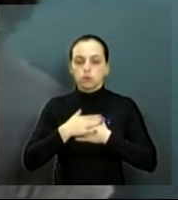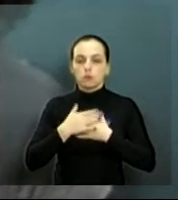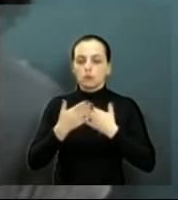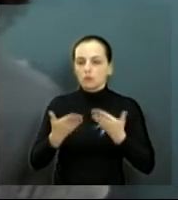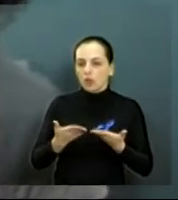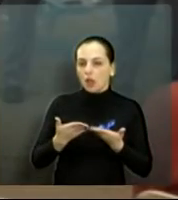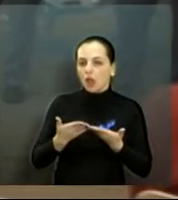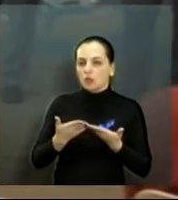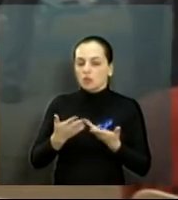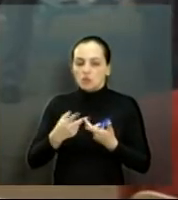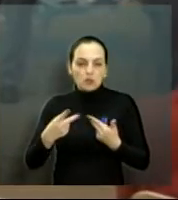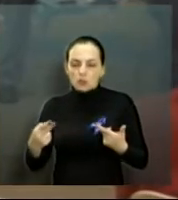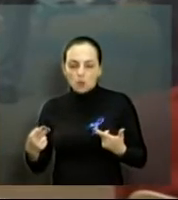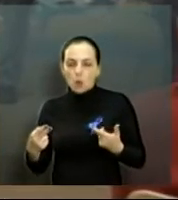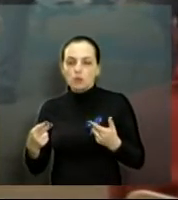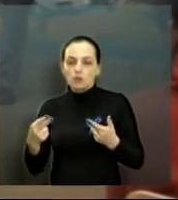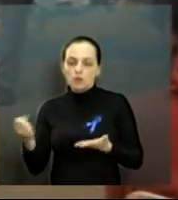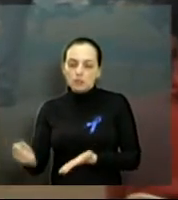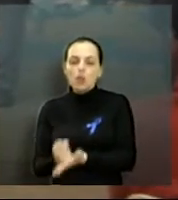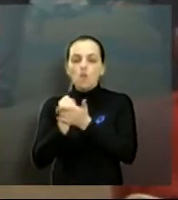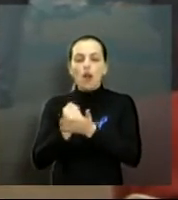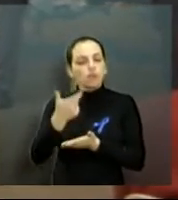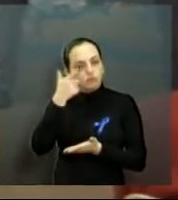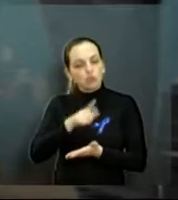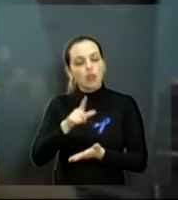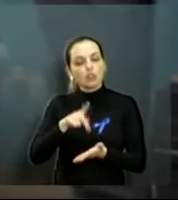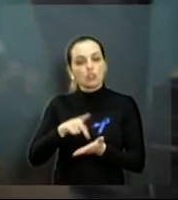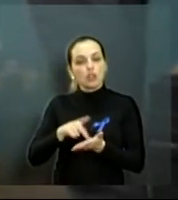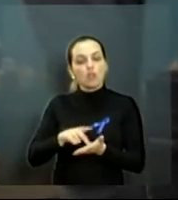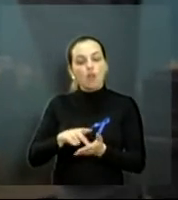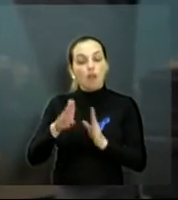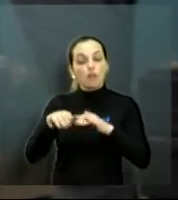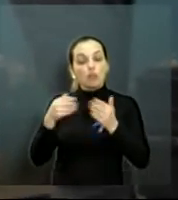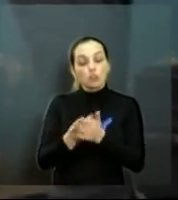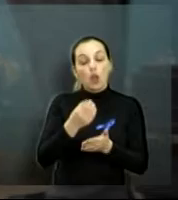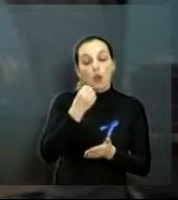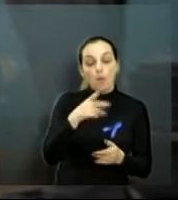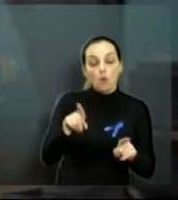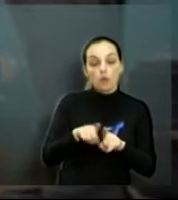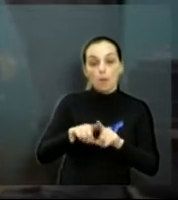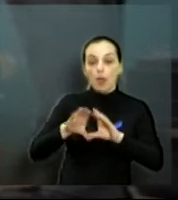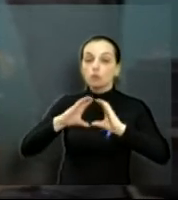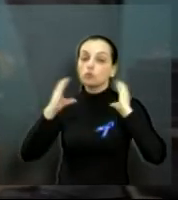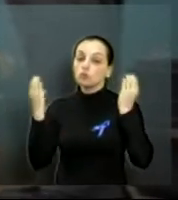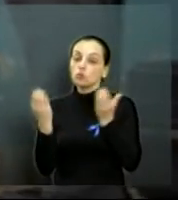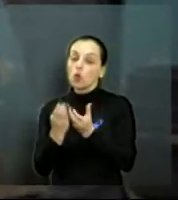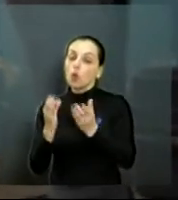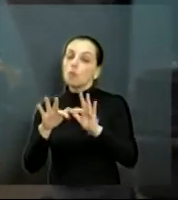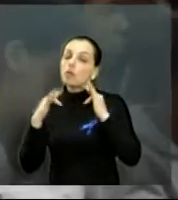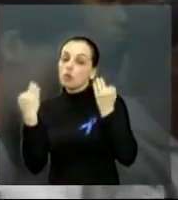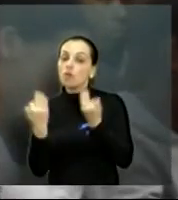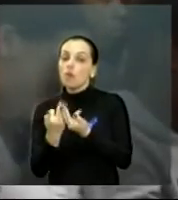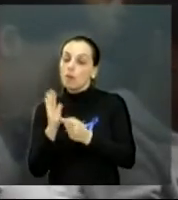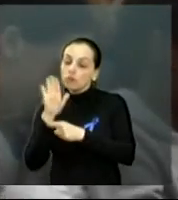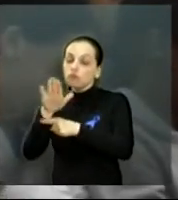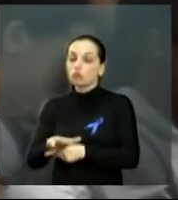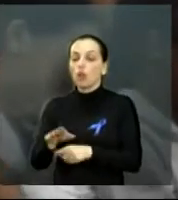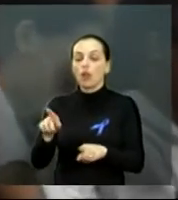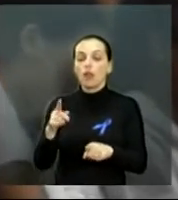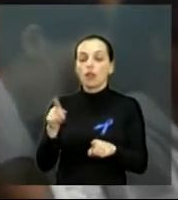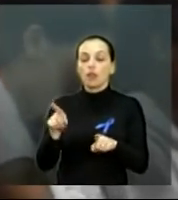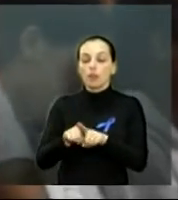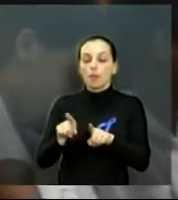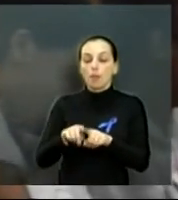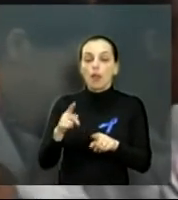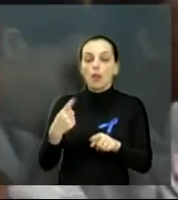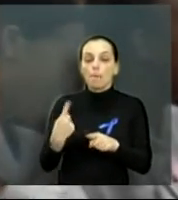com certeza muitas vidas vão ser salvas. Então ganha a escola e ganha a comunidade, principalmente a família, porque muitos acidentes acontecem em casa, né?